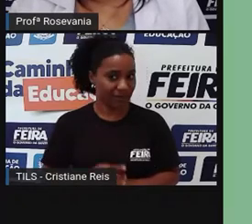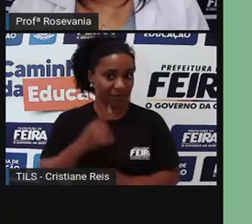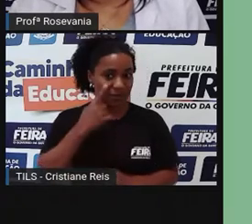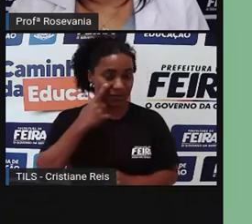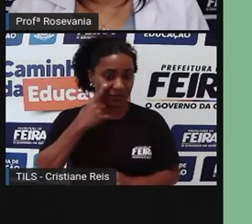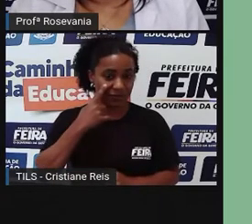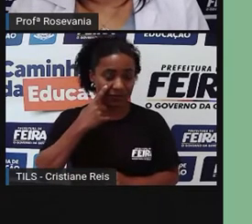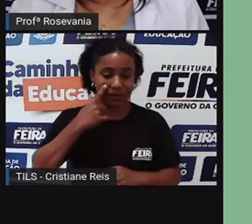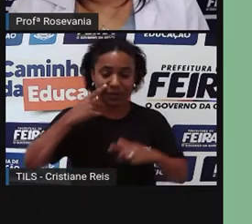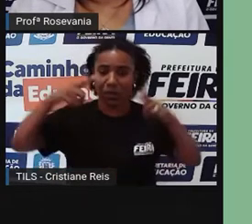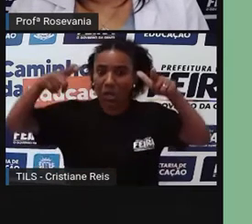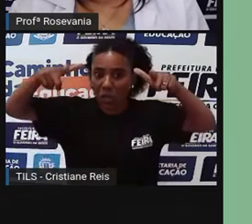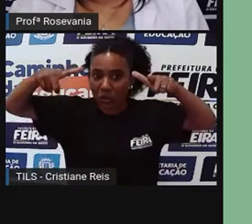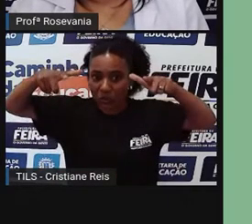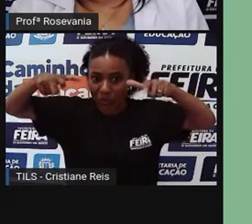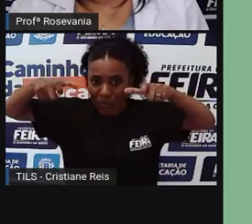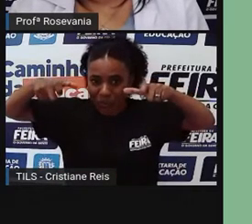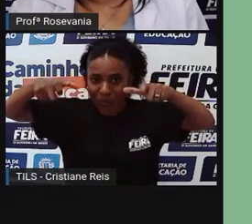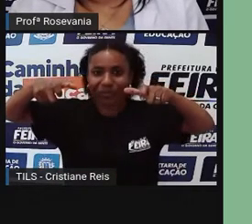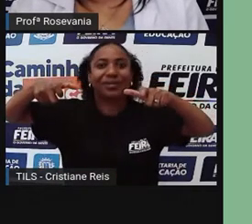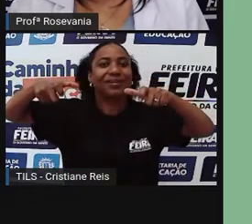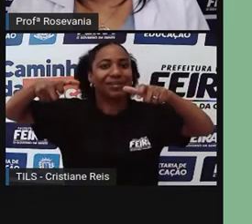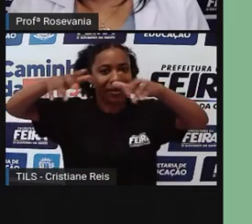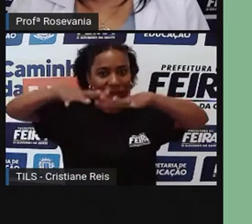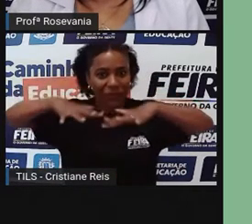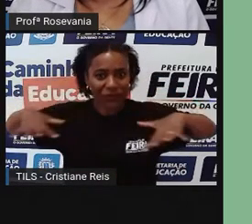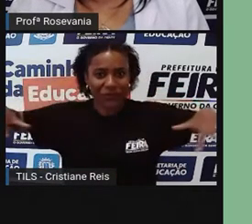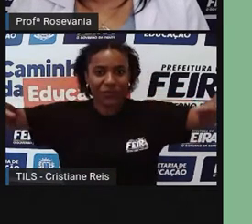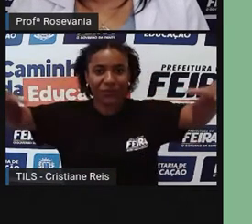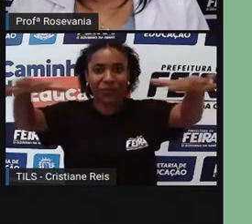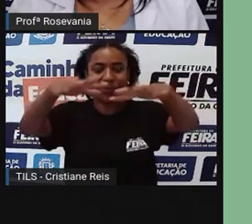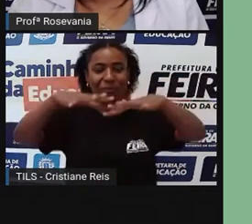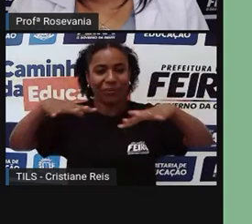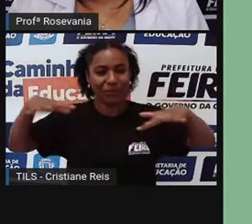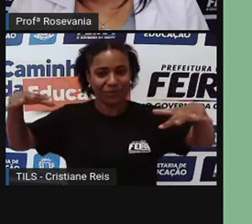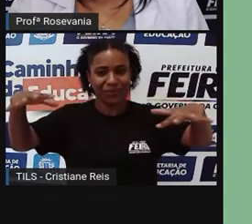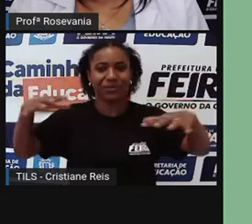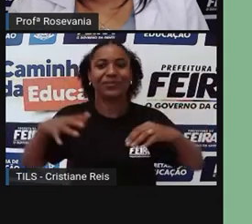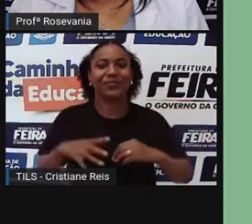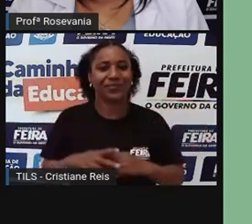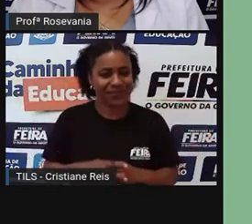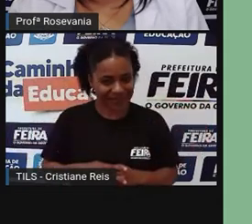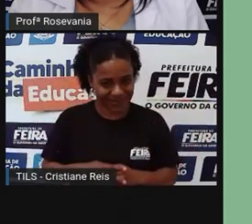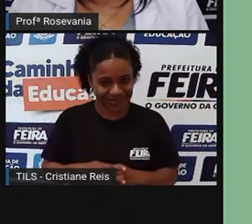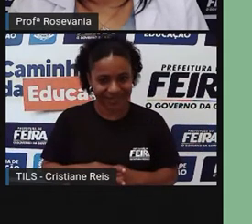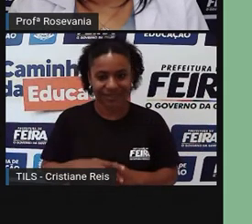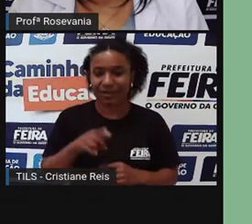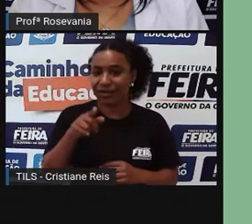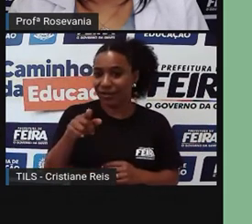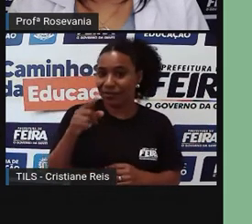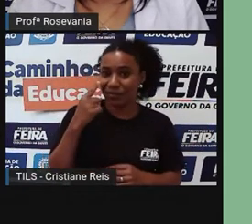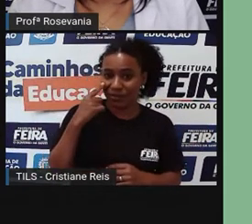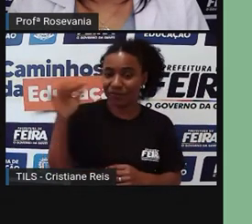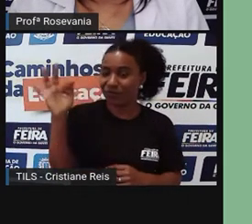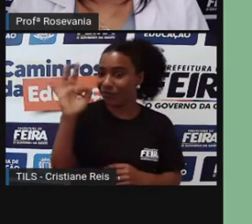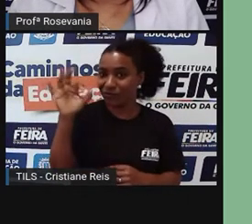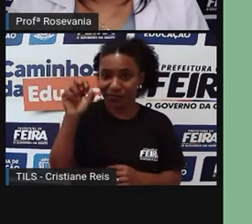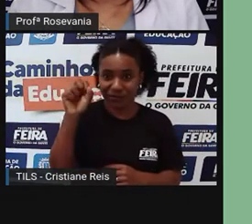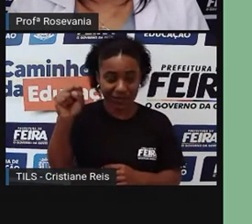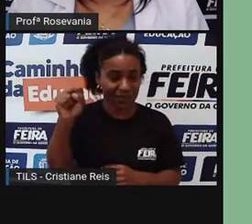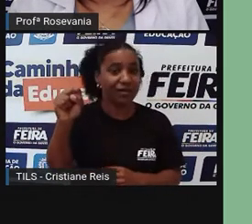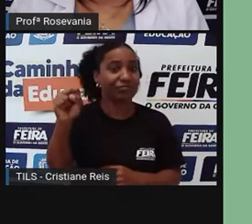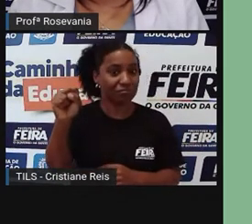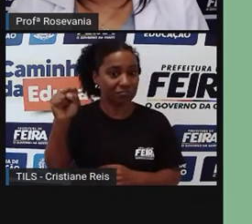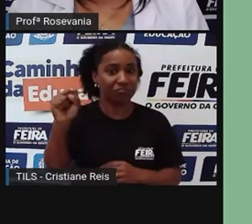essas características gerais que vocês estão vendo. A gente está desenvolvendo cada vez mais para o espaço, né, fora